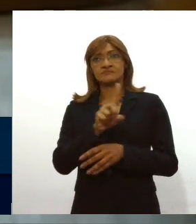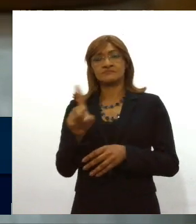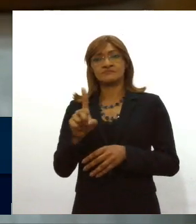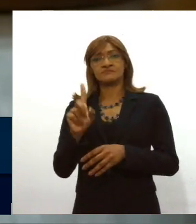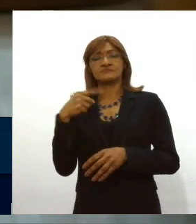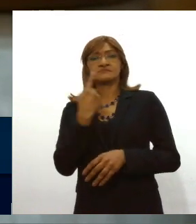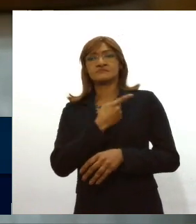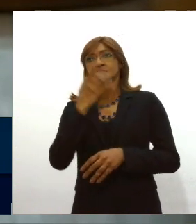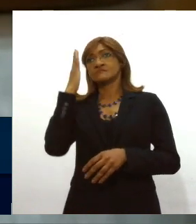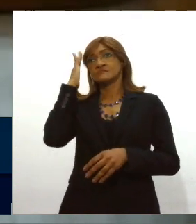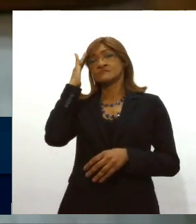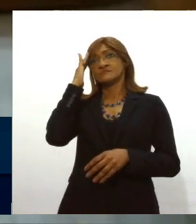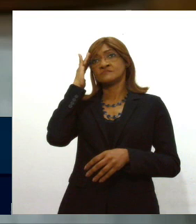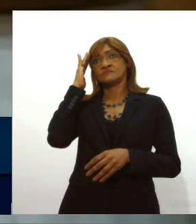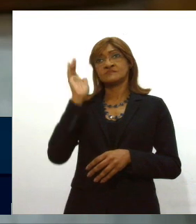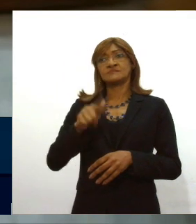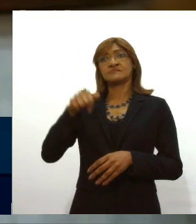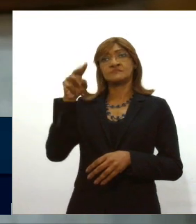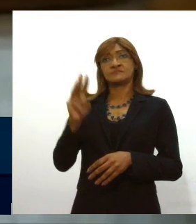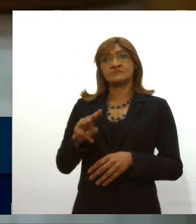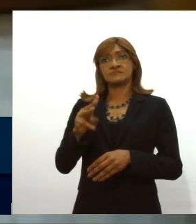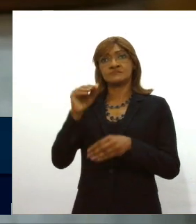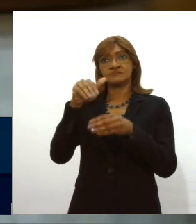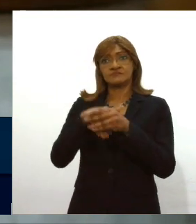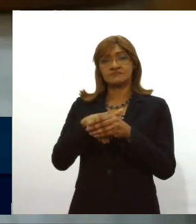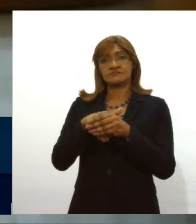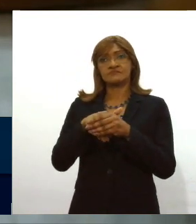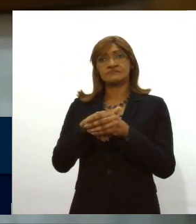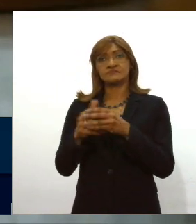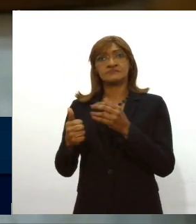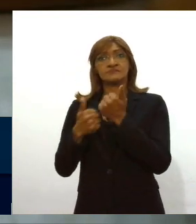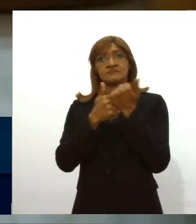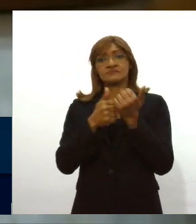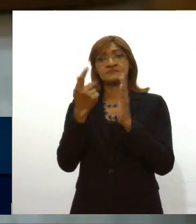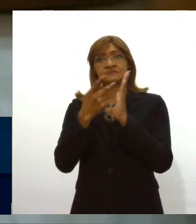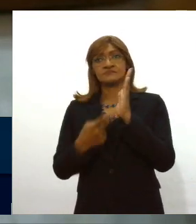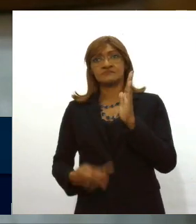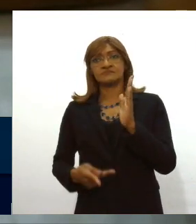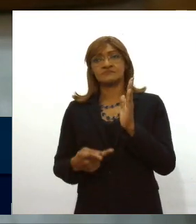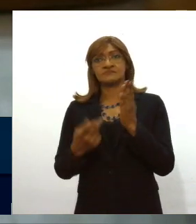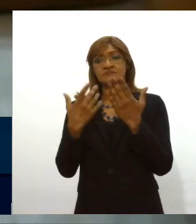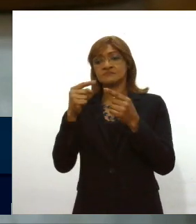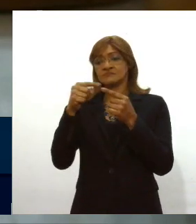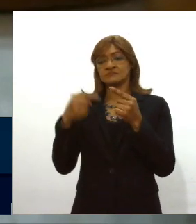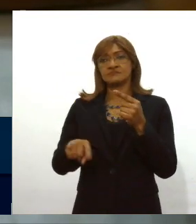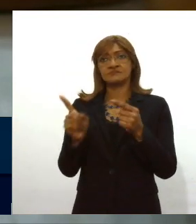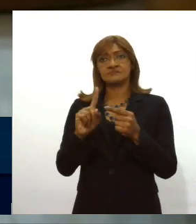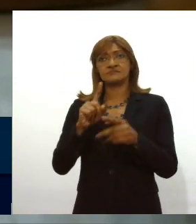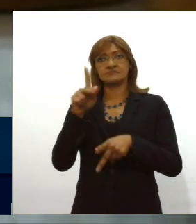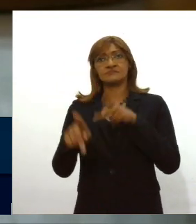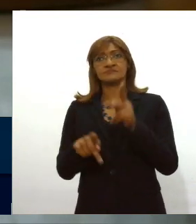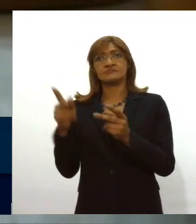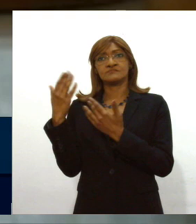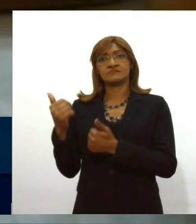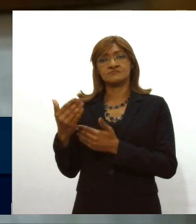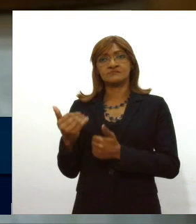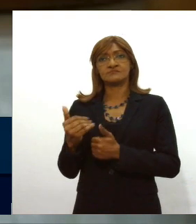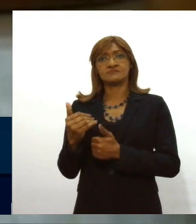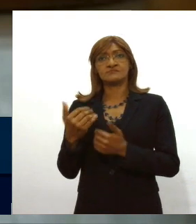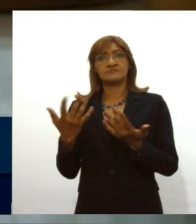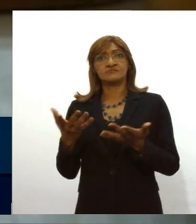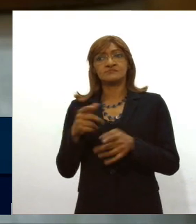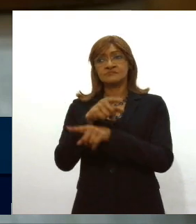quem vota a favor desse projeto está contra a família, está contra a juventude, está contra as pessoas que precisam verdadeiramente de